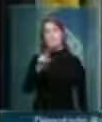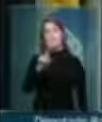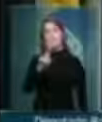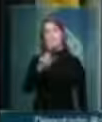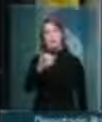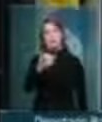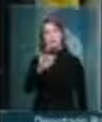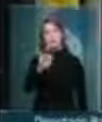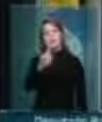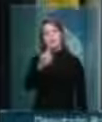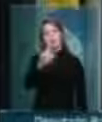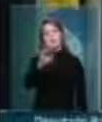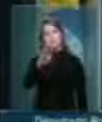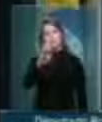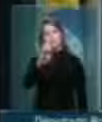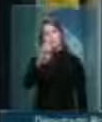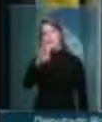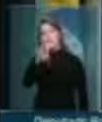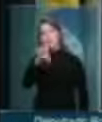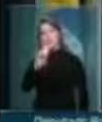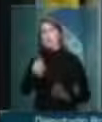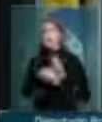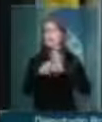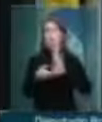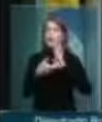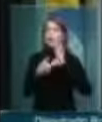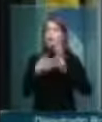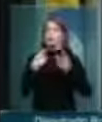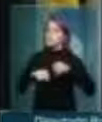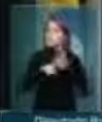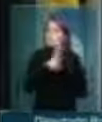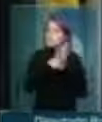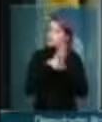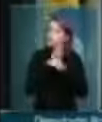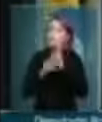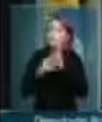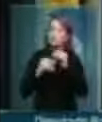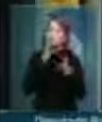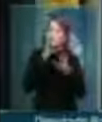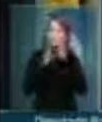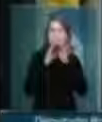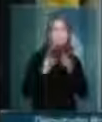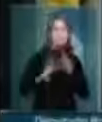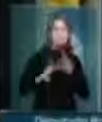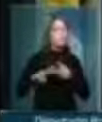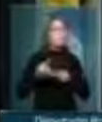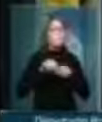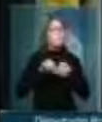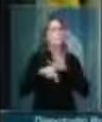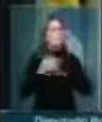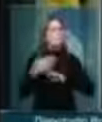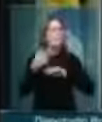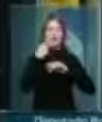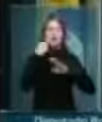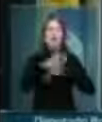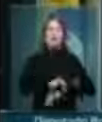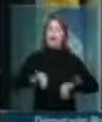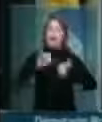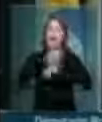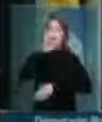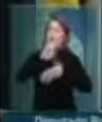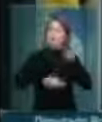esta Câmara, a Câmara dos Deputados, cabe apurar essas denúncias que são amplamente